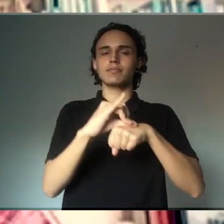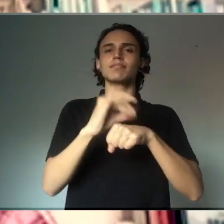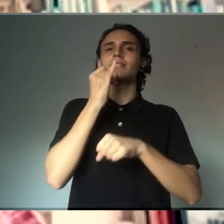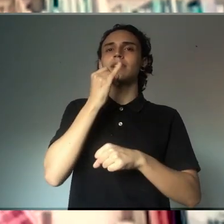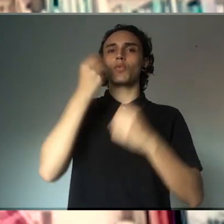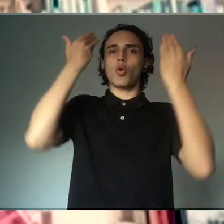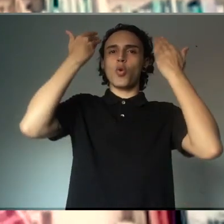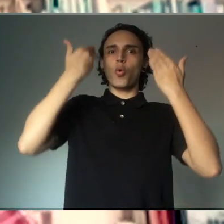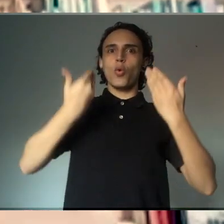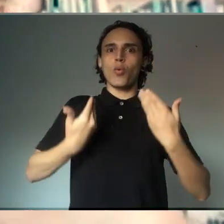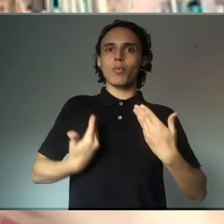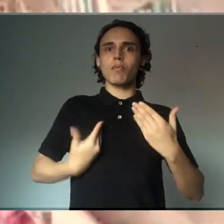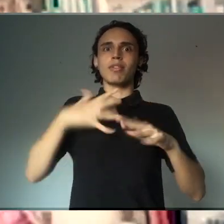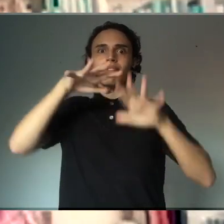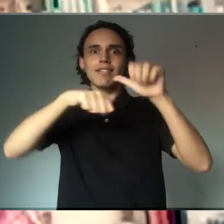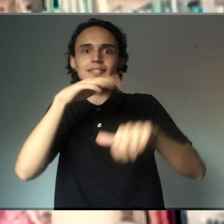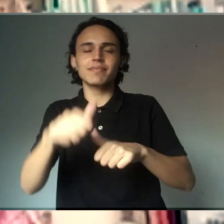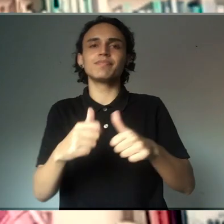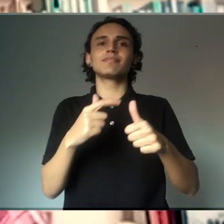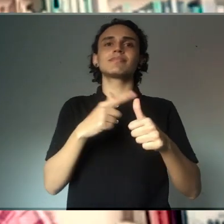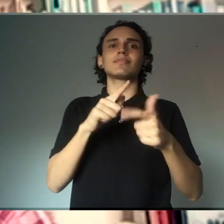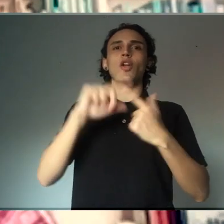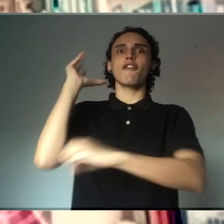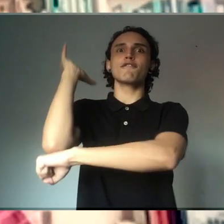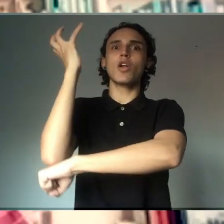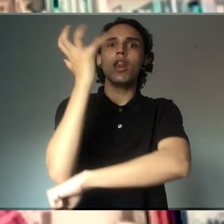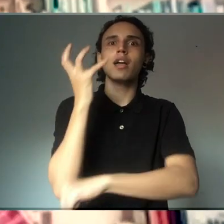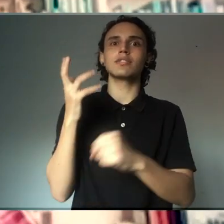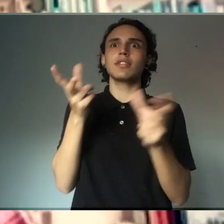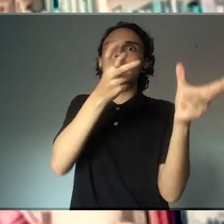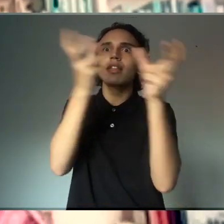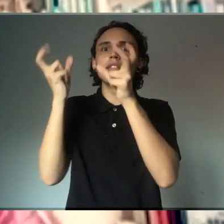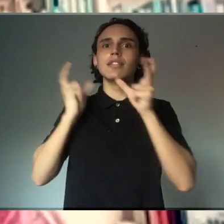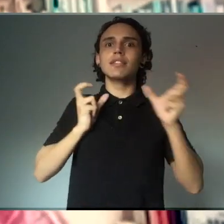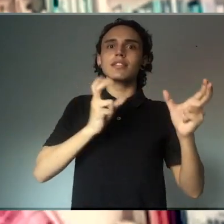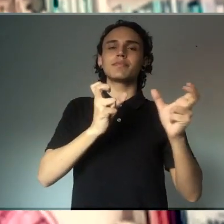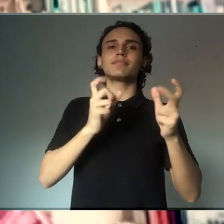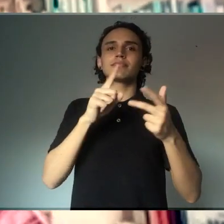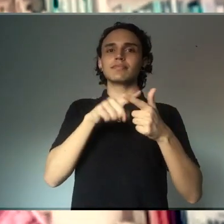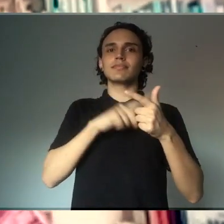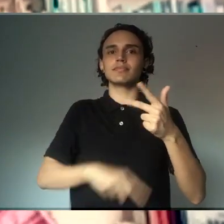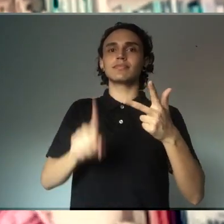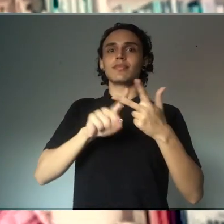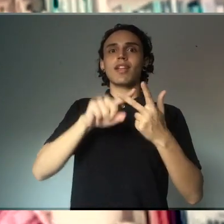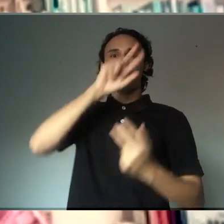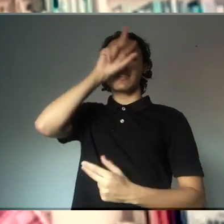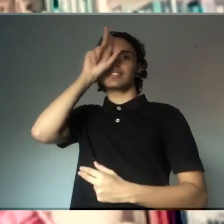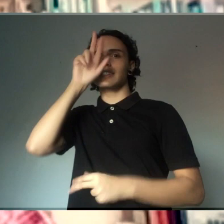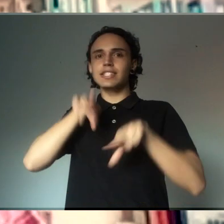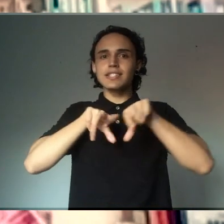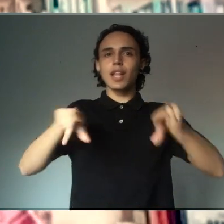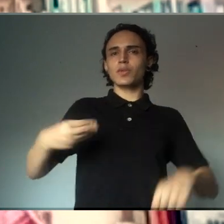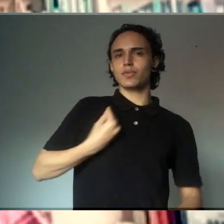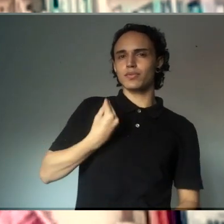Corpo Humano, Floresta dos Sentidos, Vida de Insetos, foram todas exposições